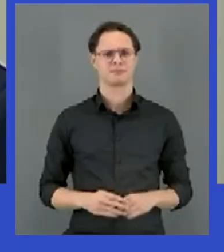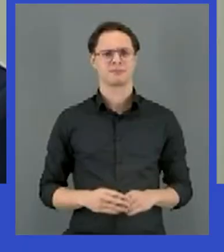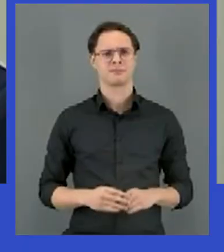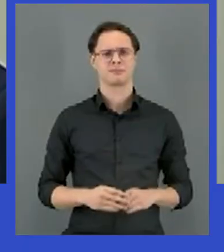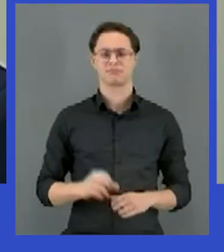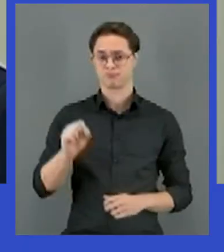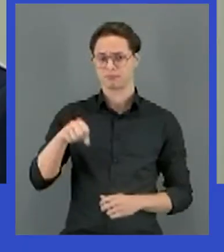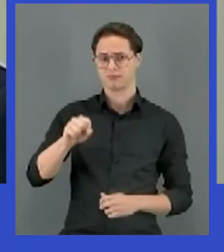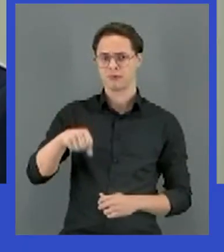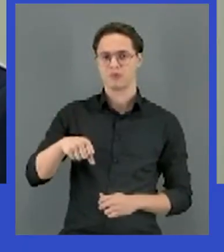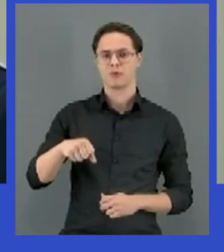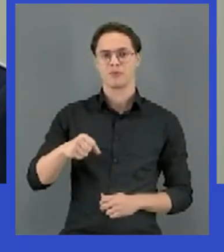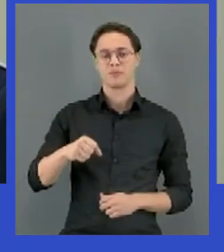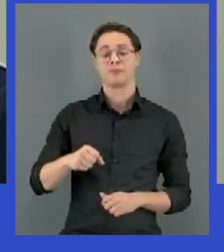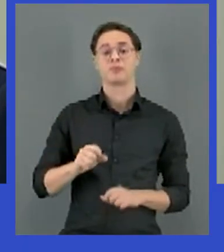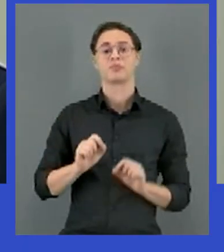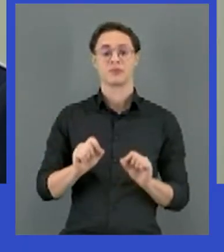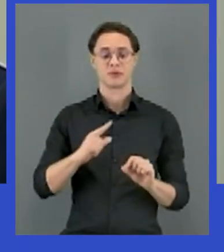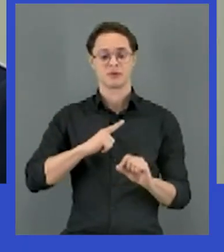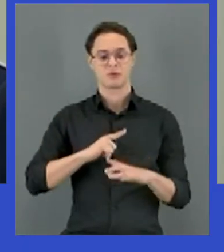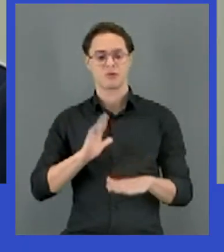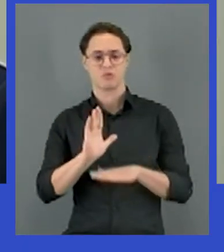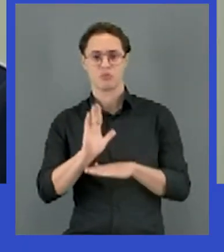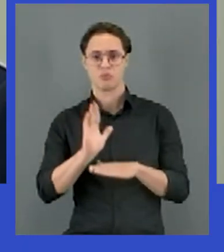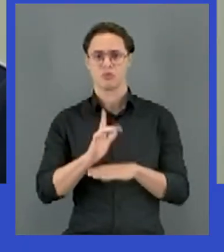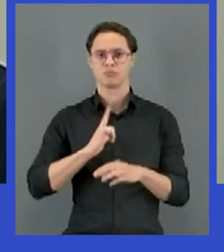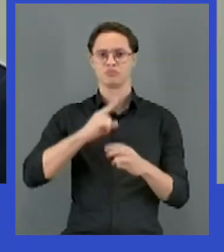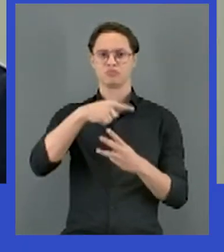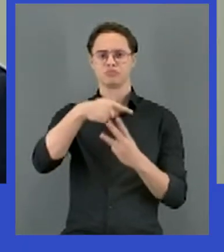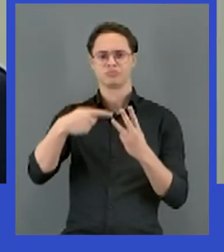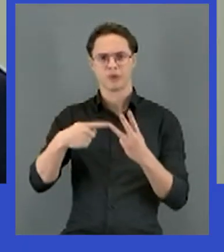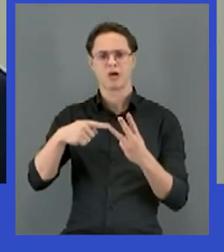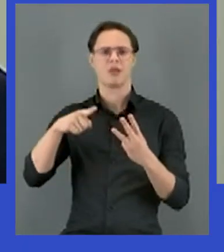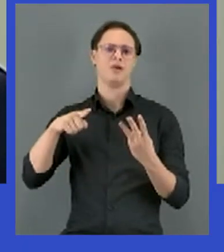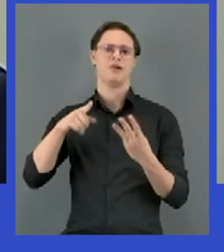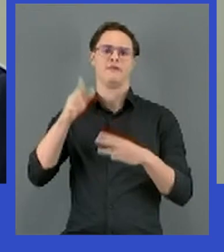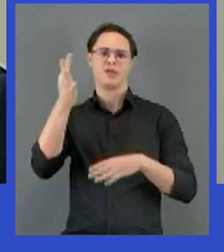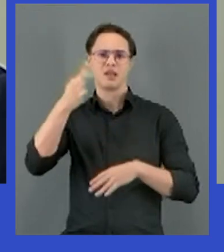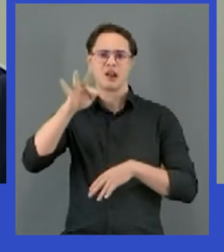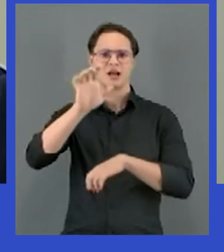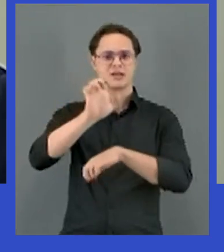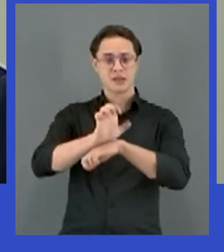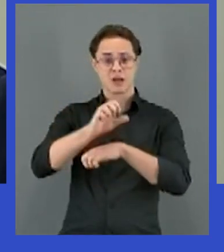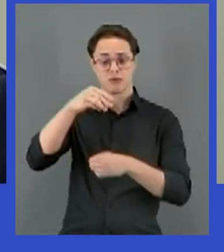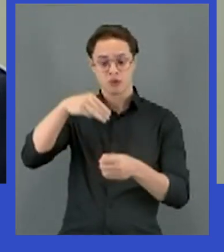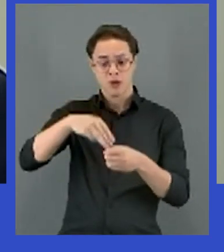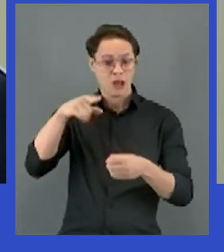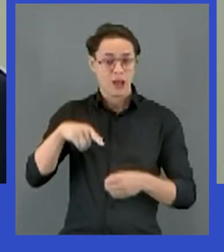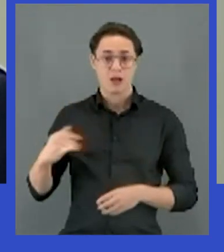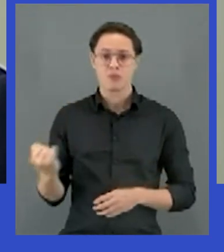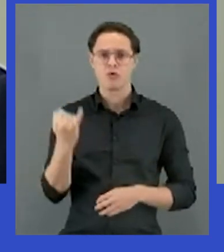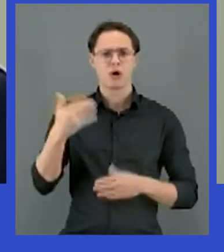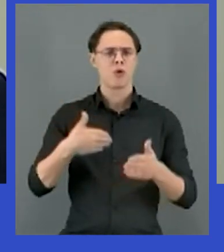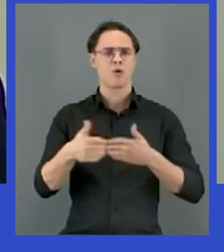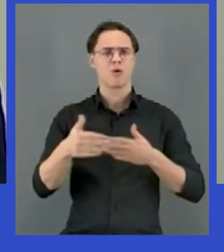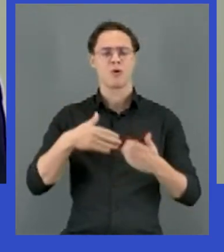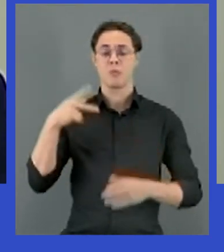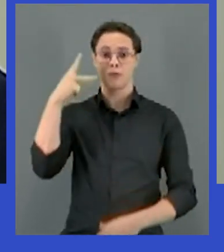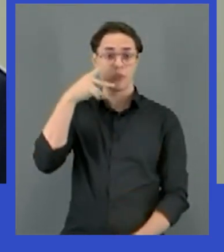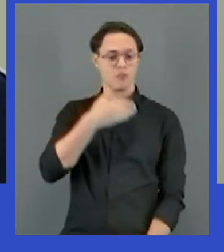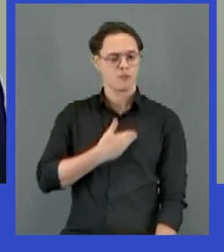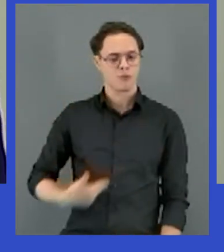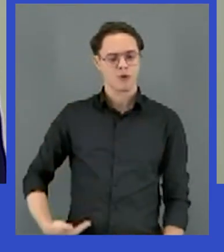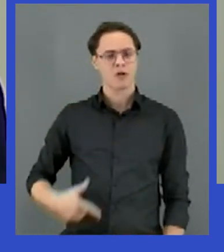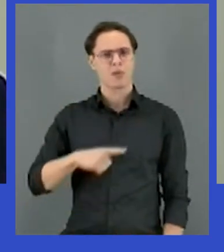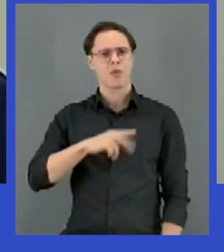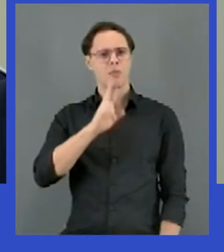O regime de colaboração entre os três entes federais é fundamental para qualquer política pública ter resultado,